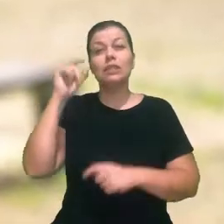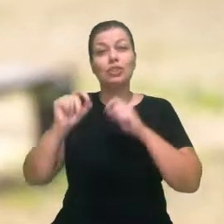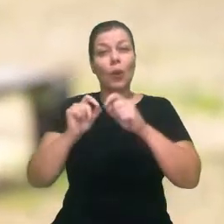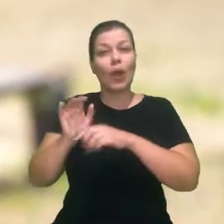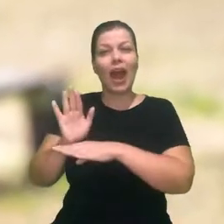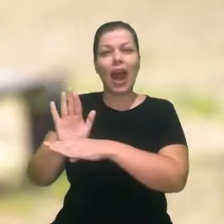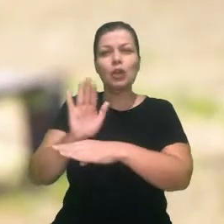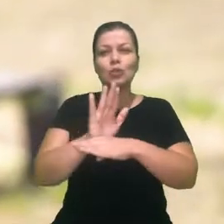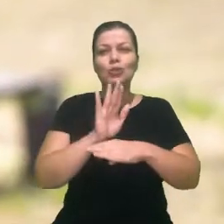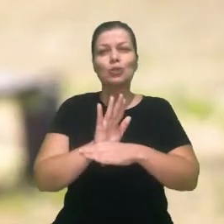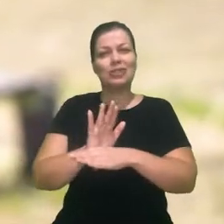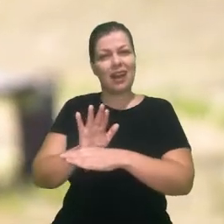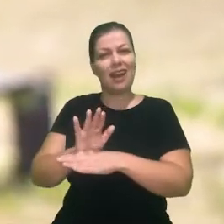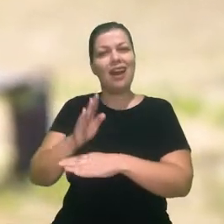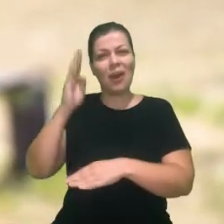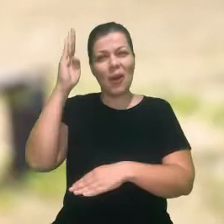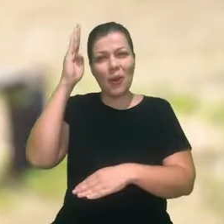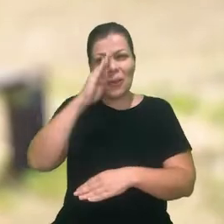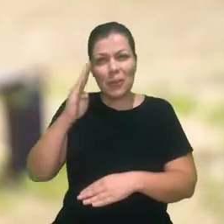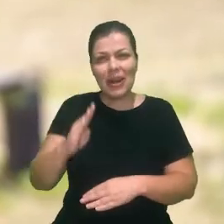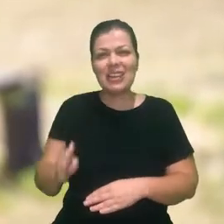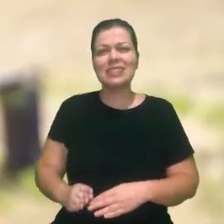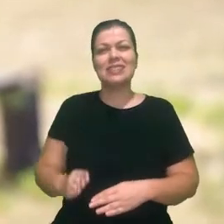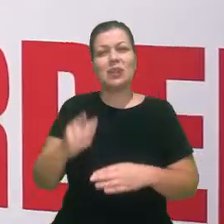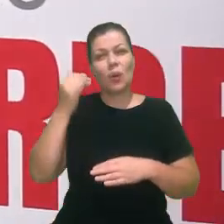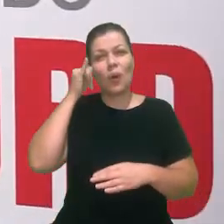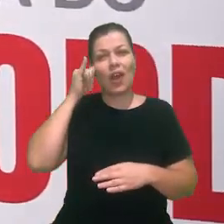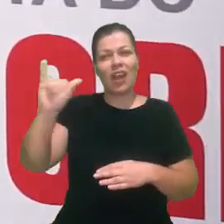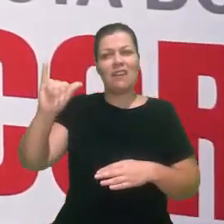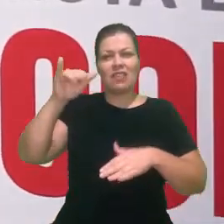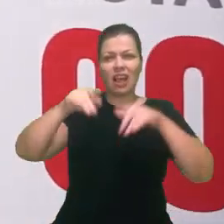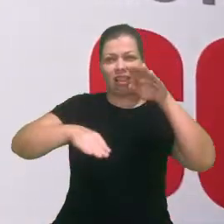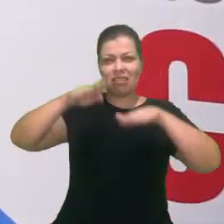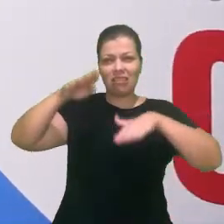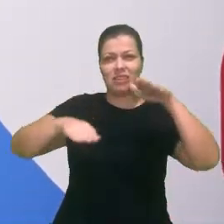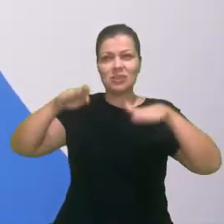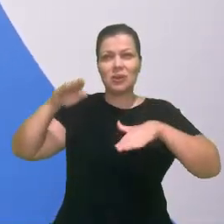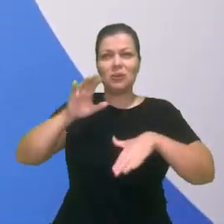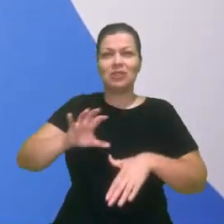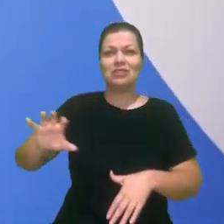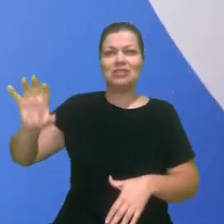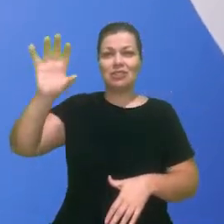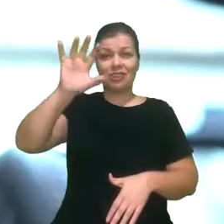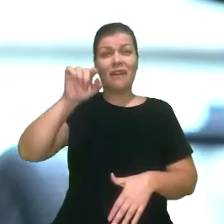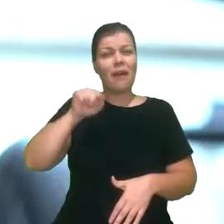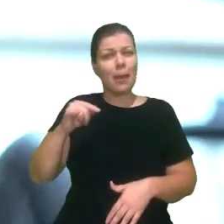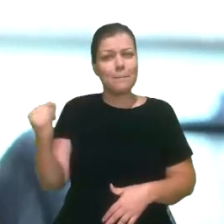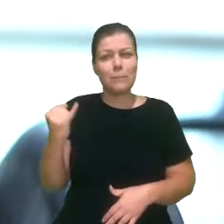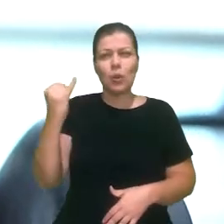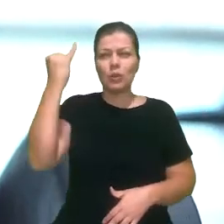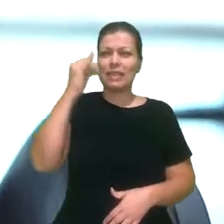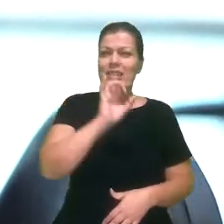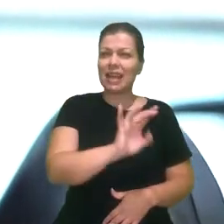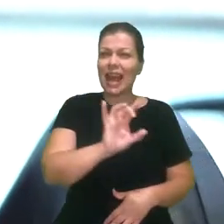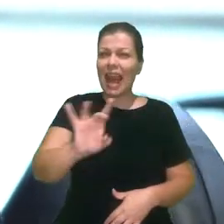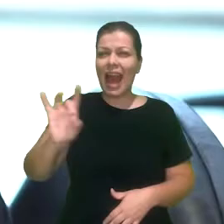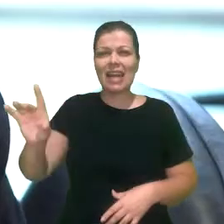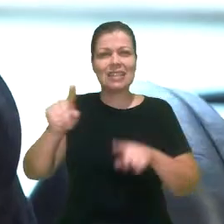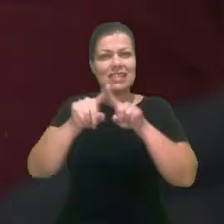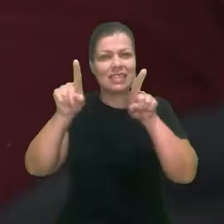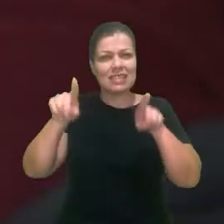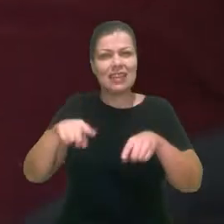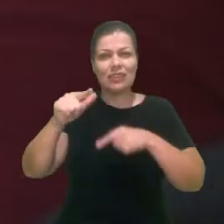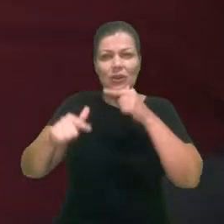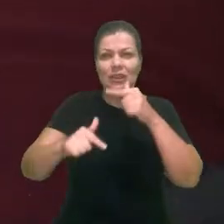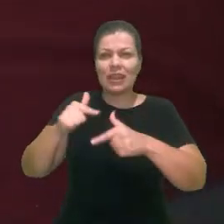ajudar o Brasil a combater as desigualdades regionais. E essa é uma missão nobre, que é compartilhada por cada servidor